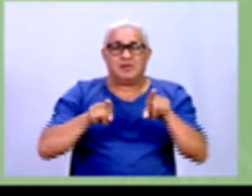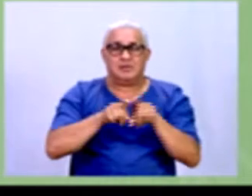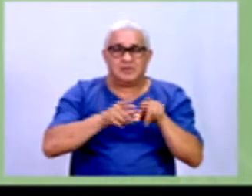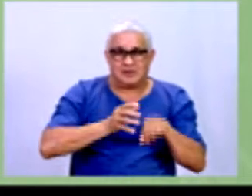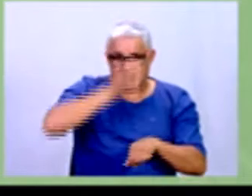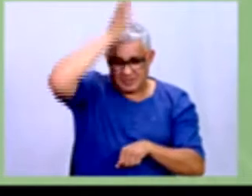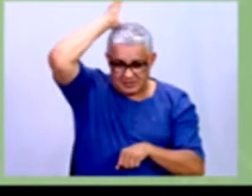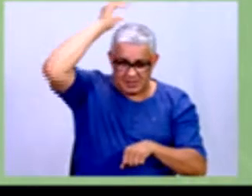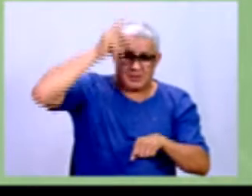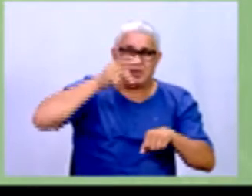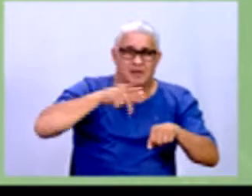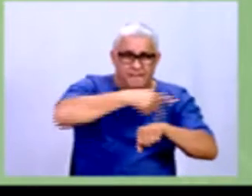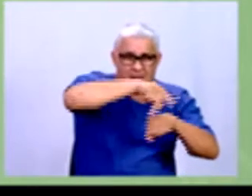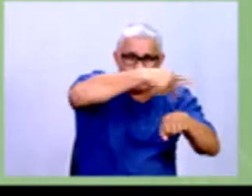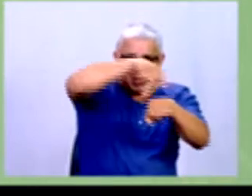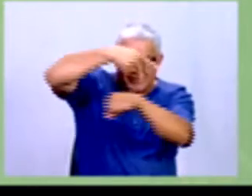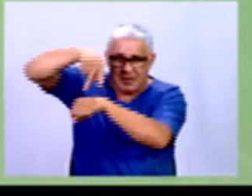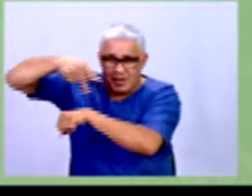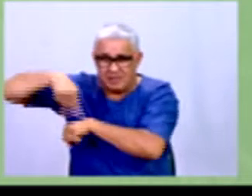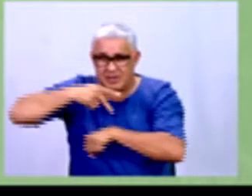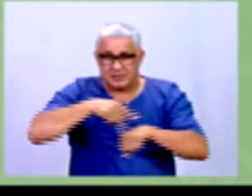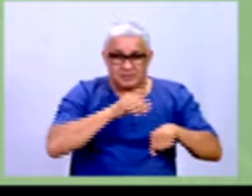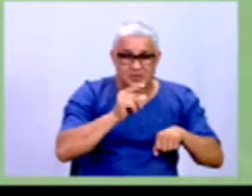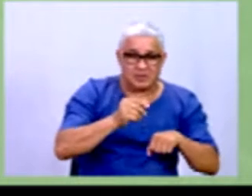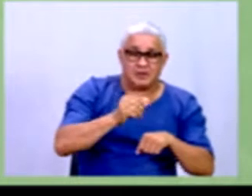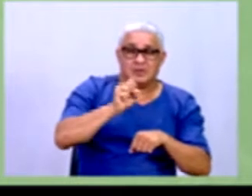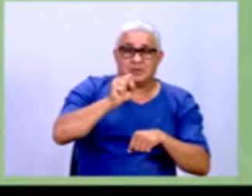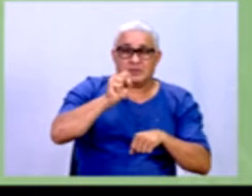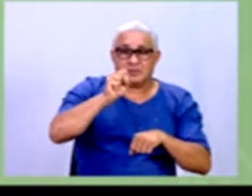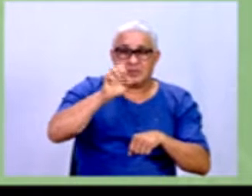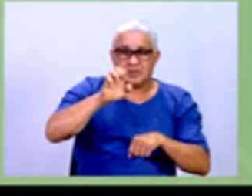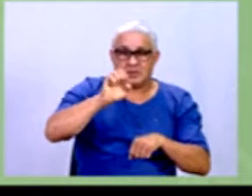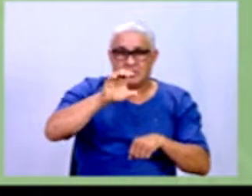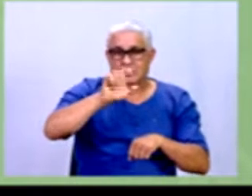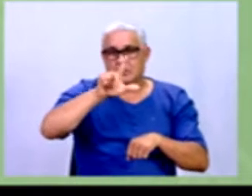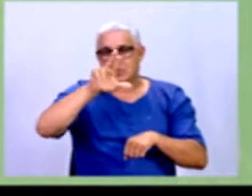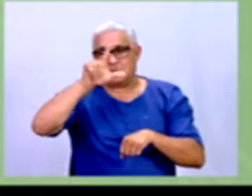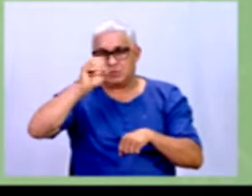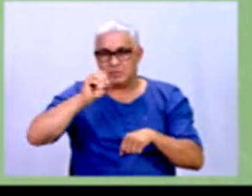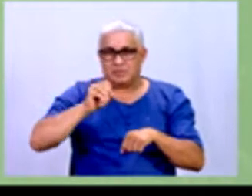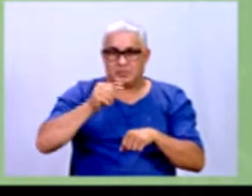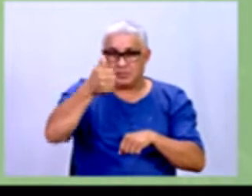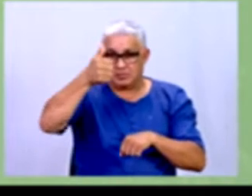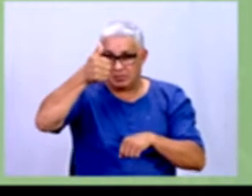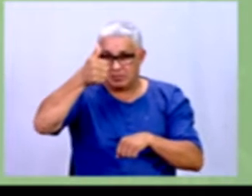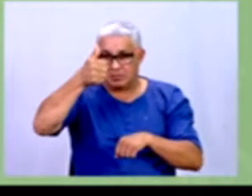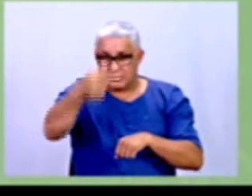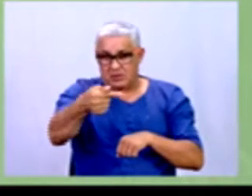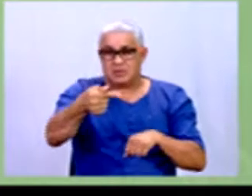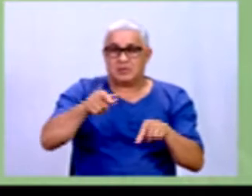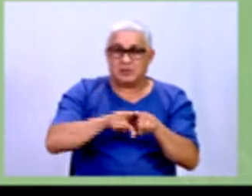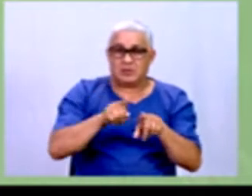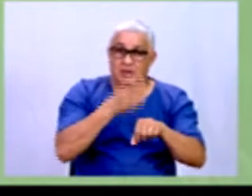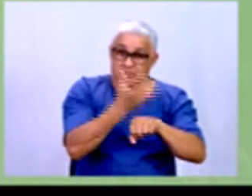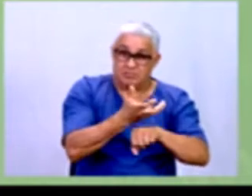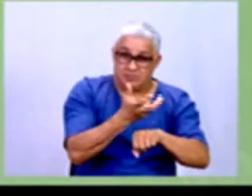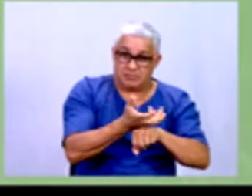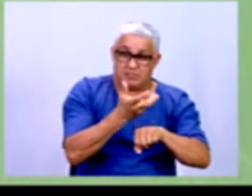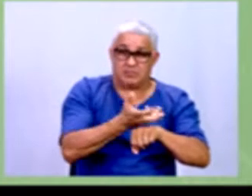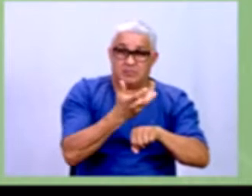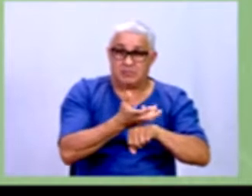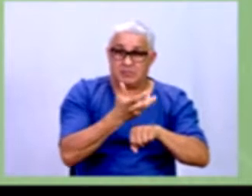diversos outros povos, apenas no século XVII a estatística passou a ser considerada disciplina autônoma,